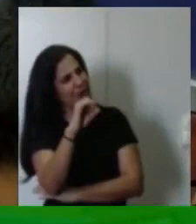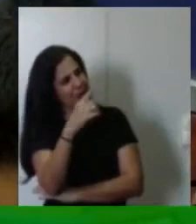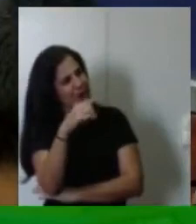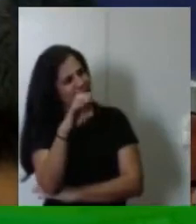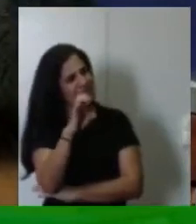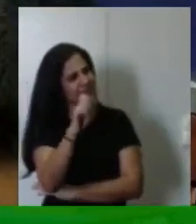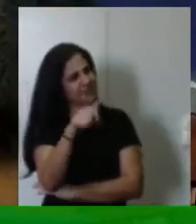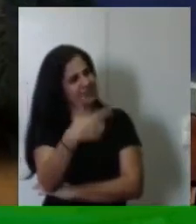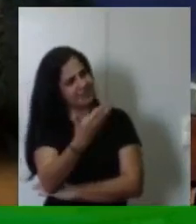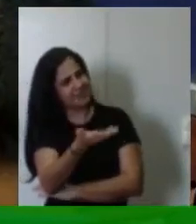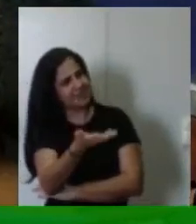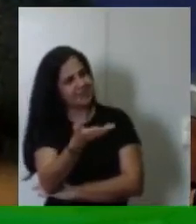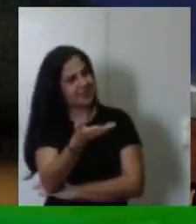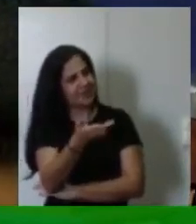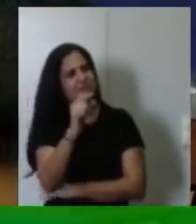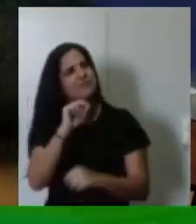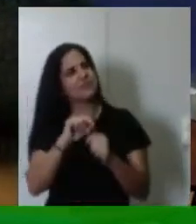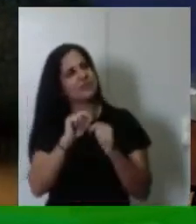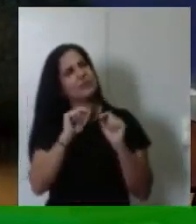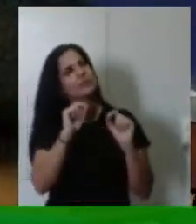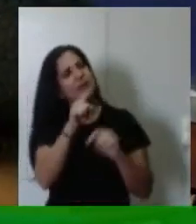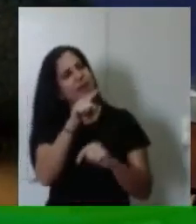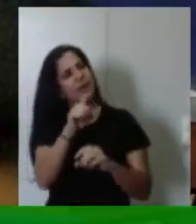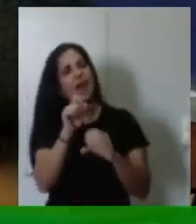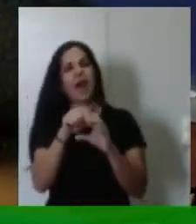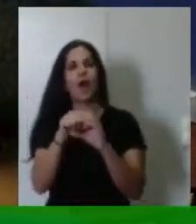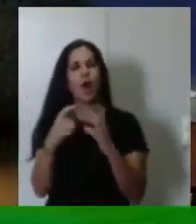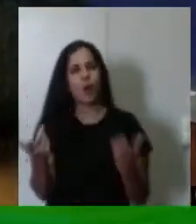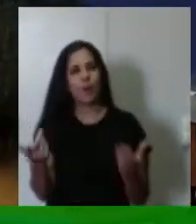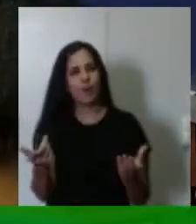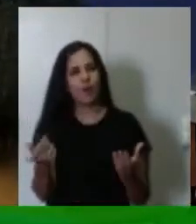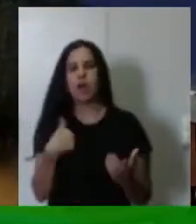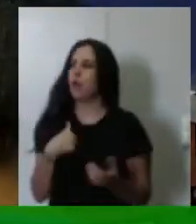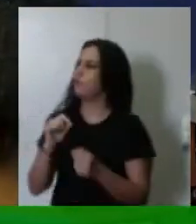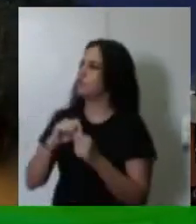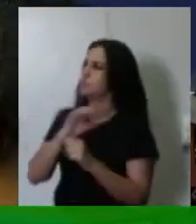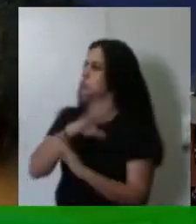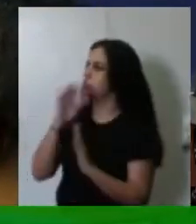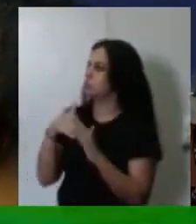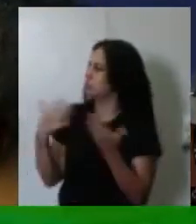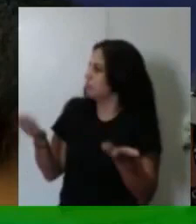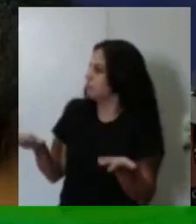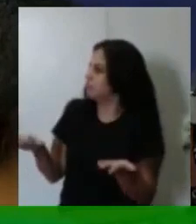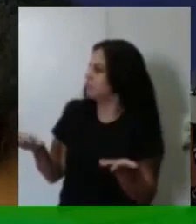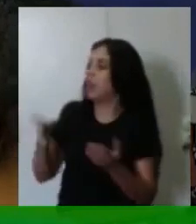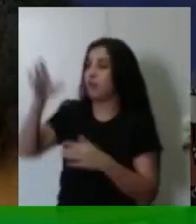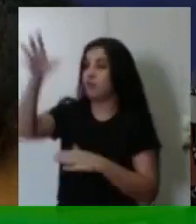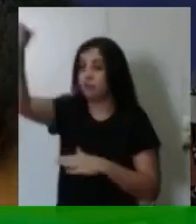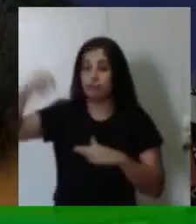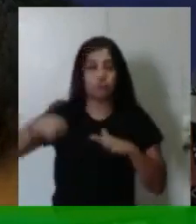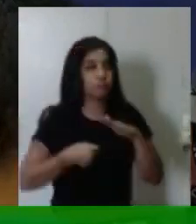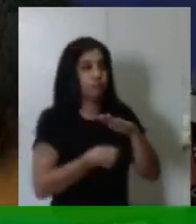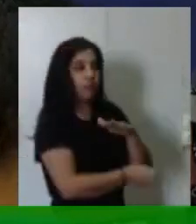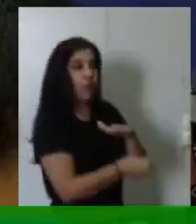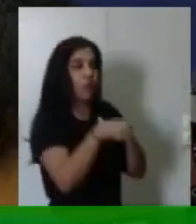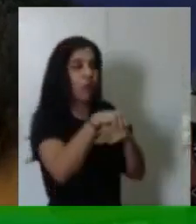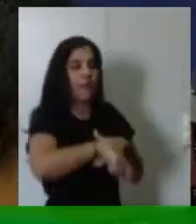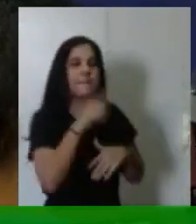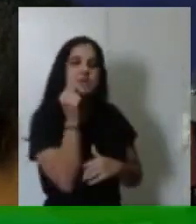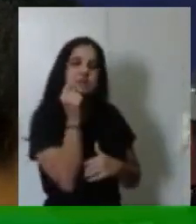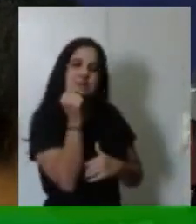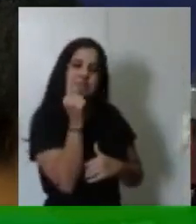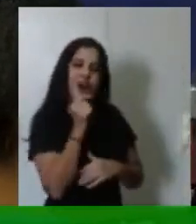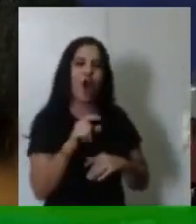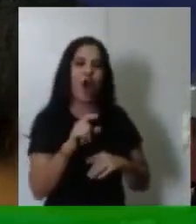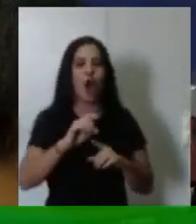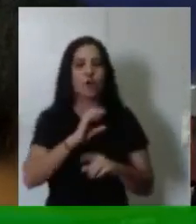Globo? tudo e me trouxe de volta para Maceió, ganhando seis vezes mais do